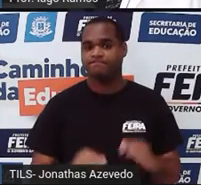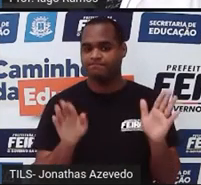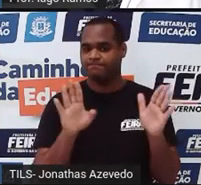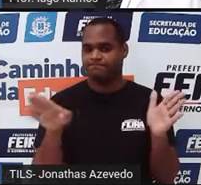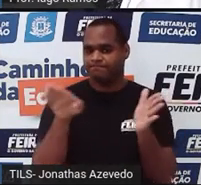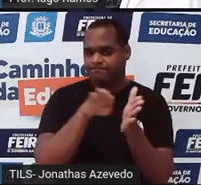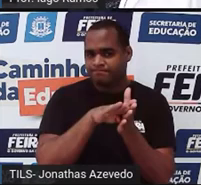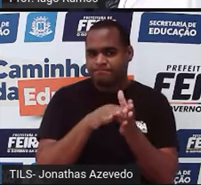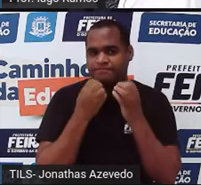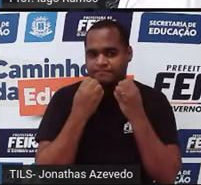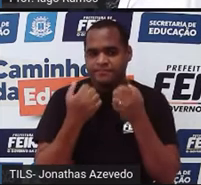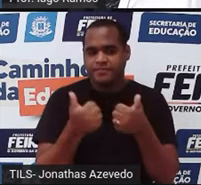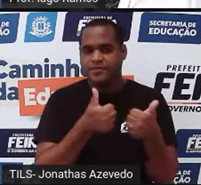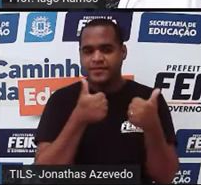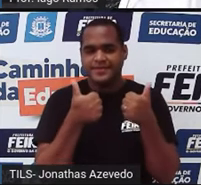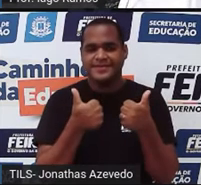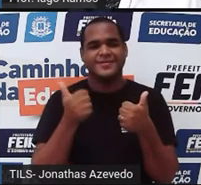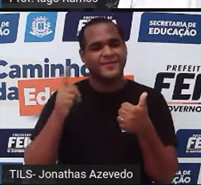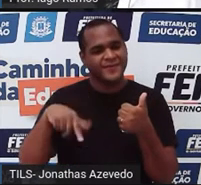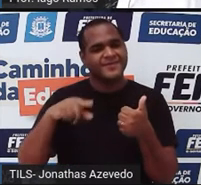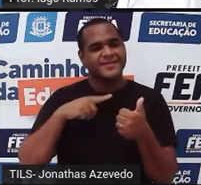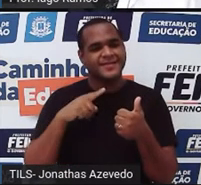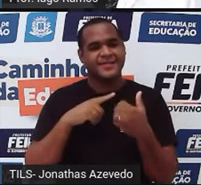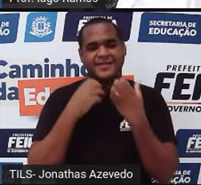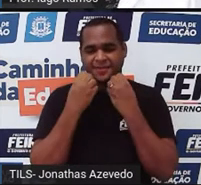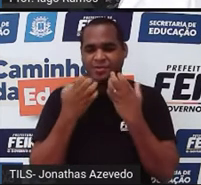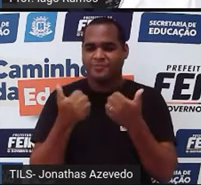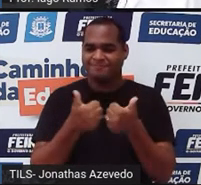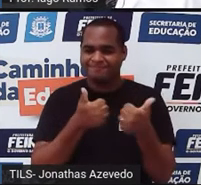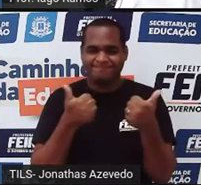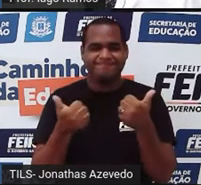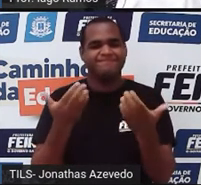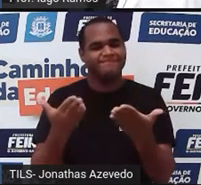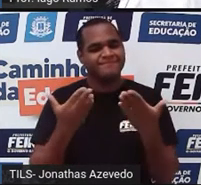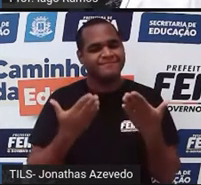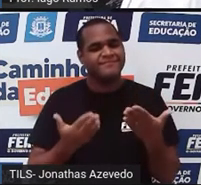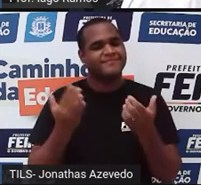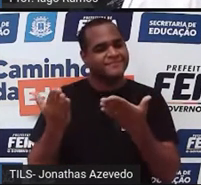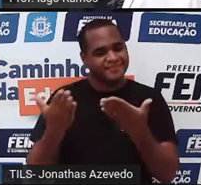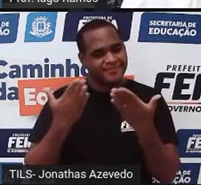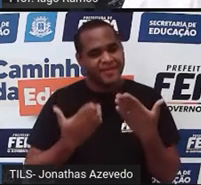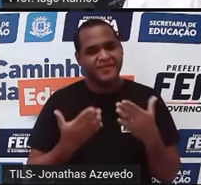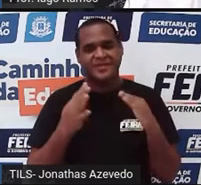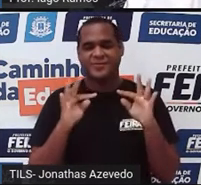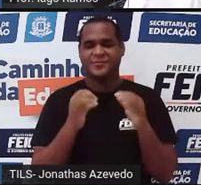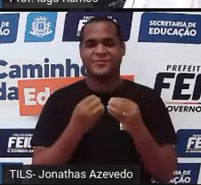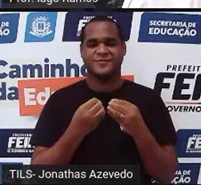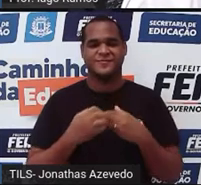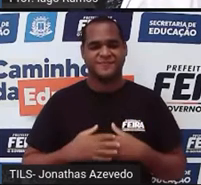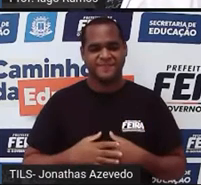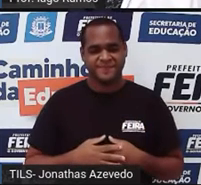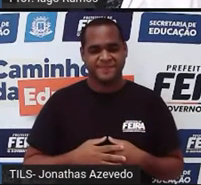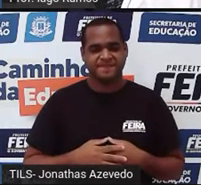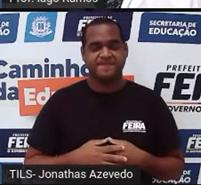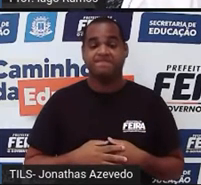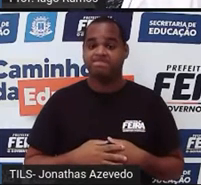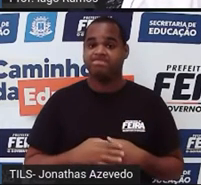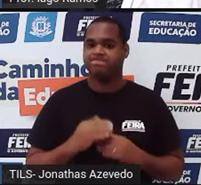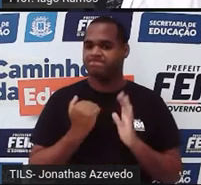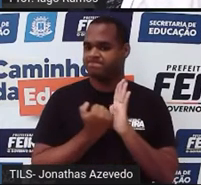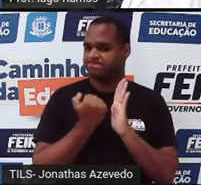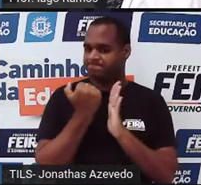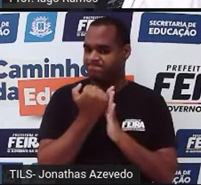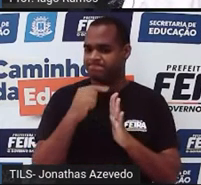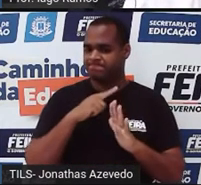Chegamos! Estamos de volta, é isso aí. Seja bem-vindo, seja bem-vinda. Mais uma